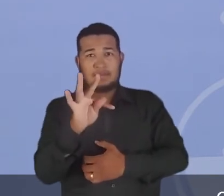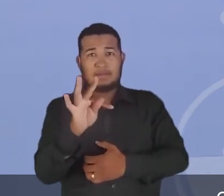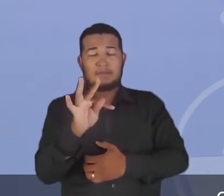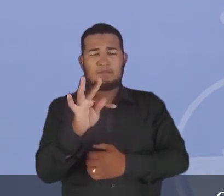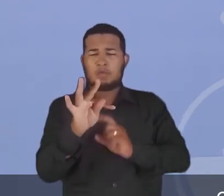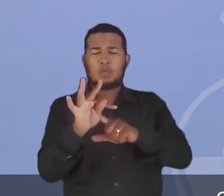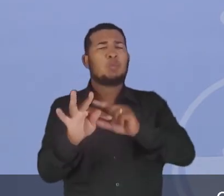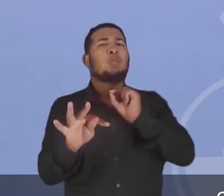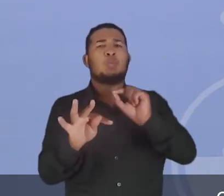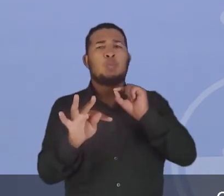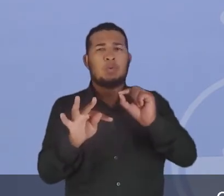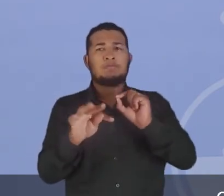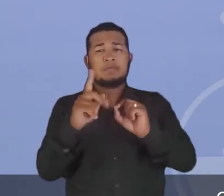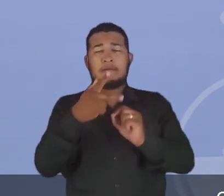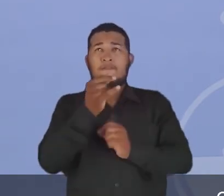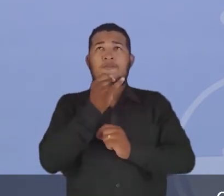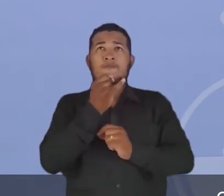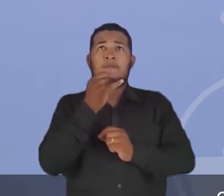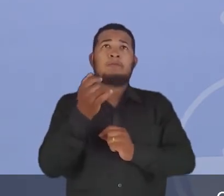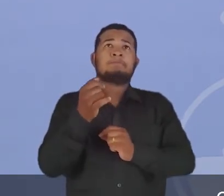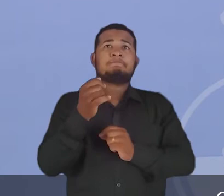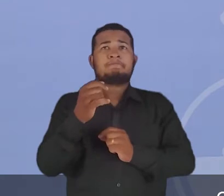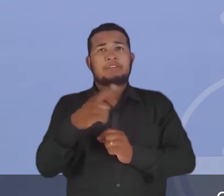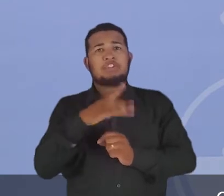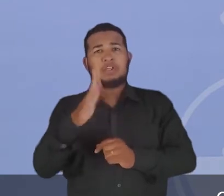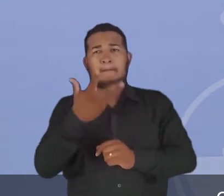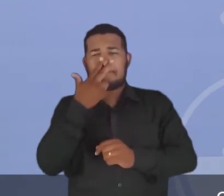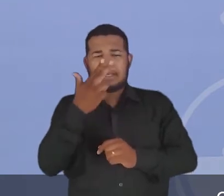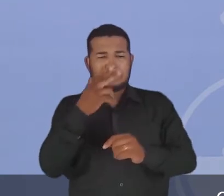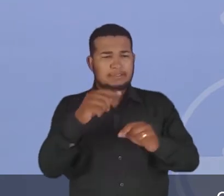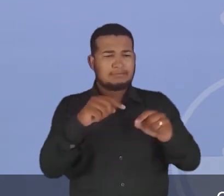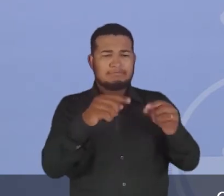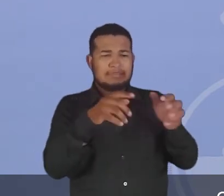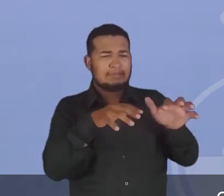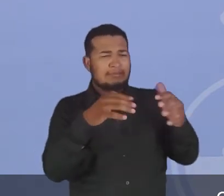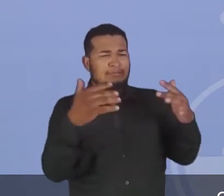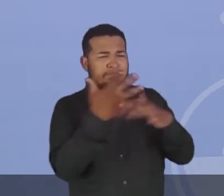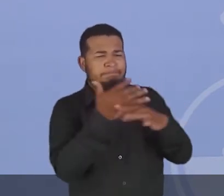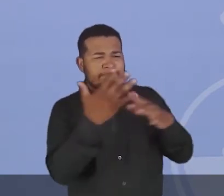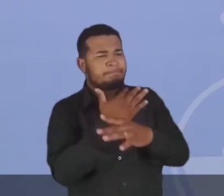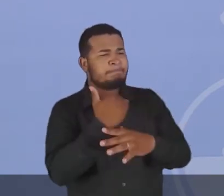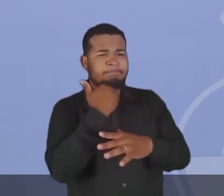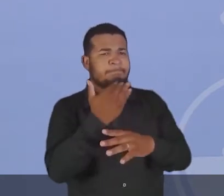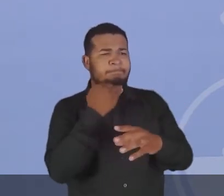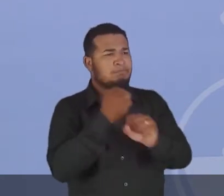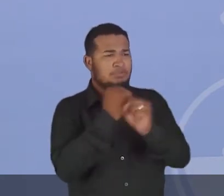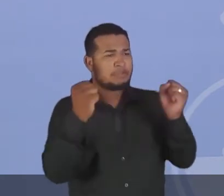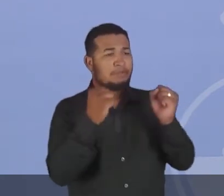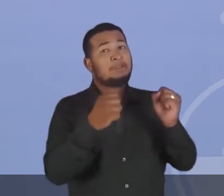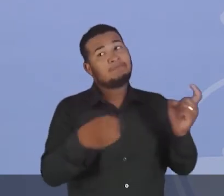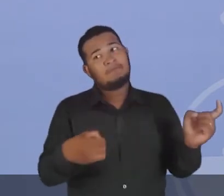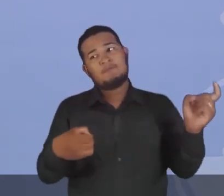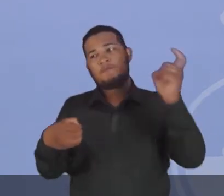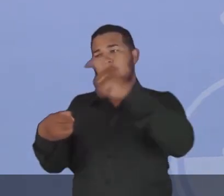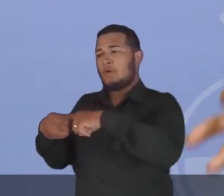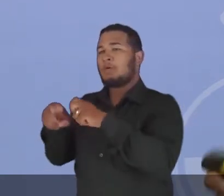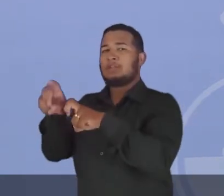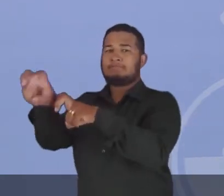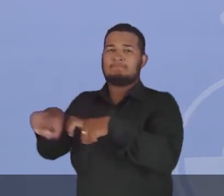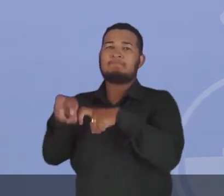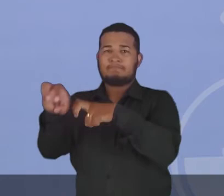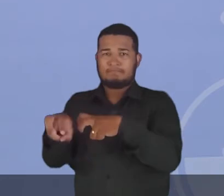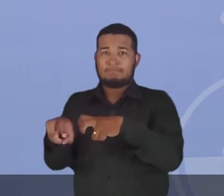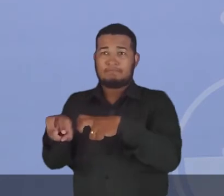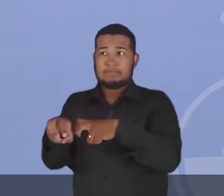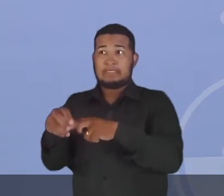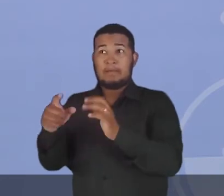O são esses movimentos? Muitas vezes um movimento de retorno ao campo. O êxodo rural tirou o homem do campo e levou